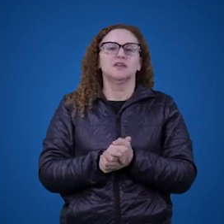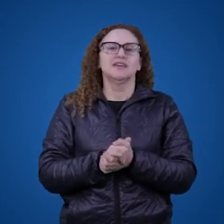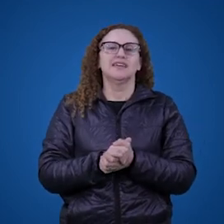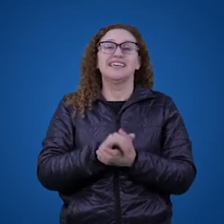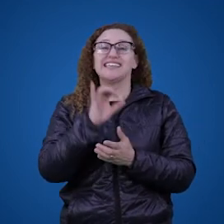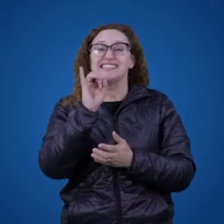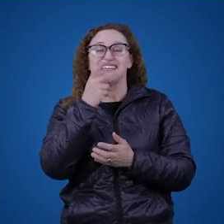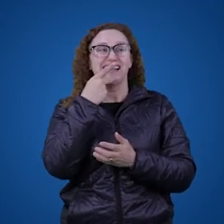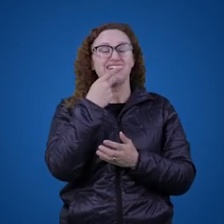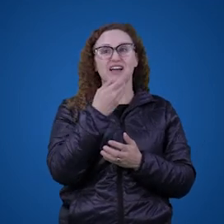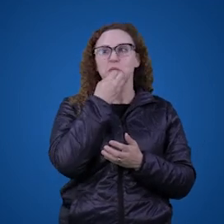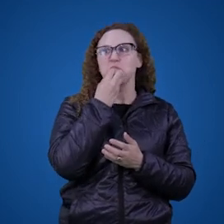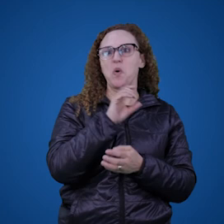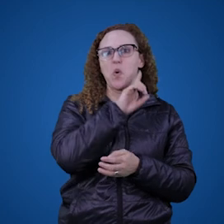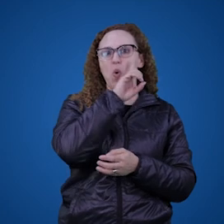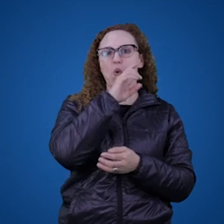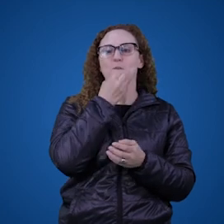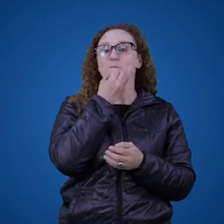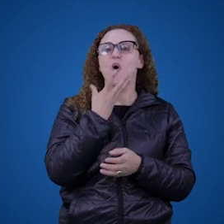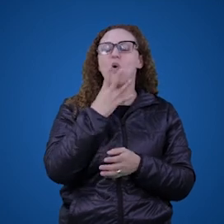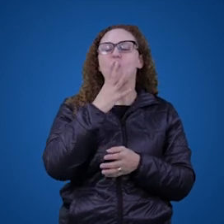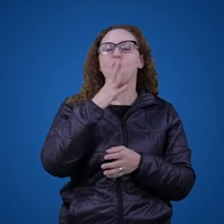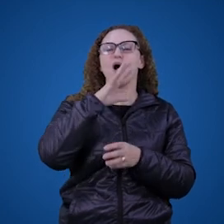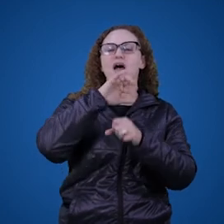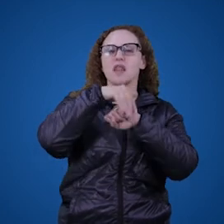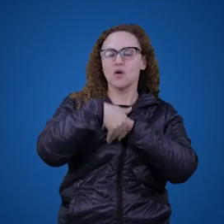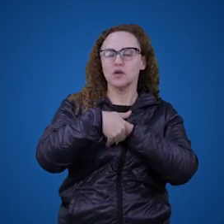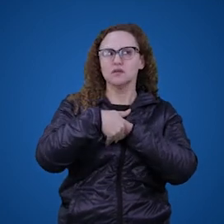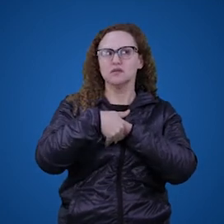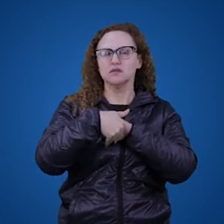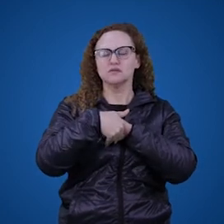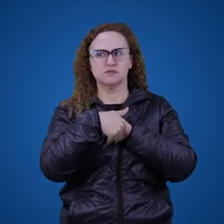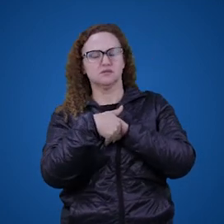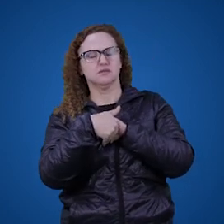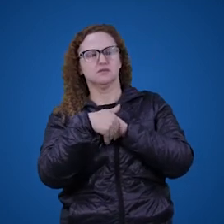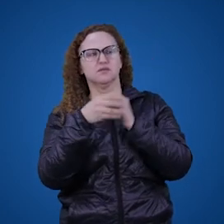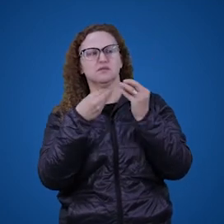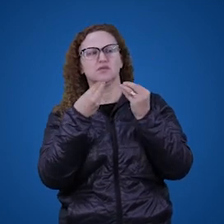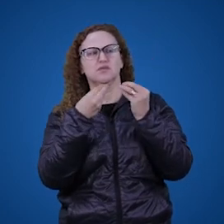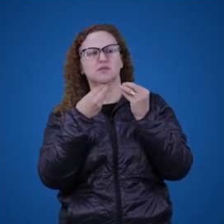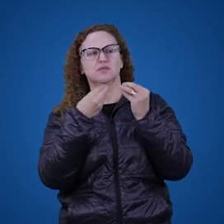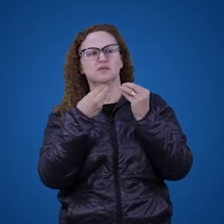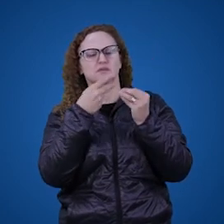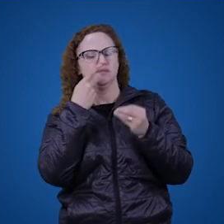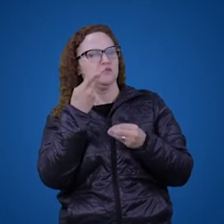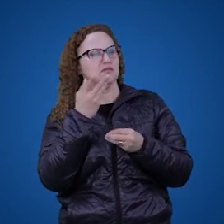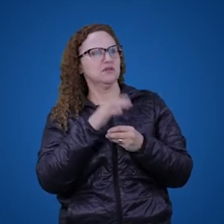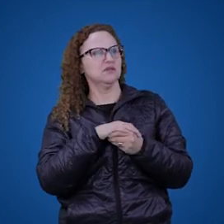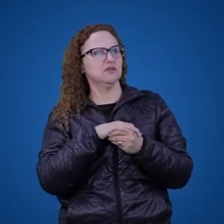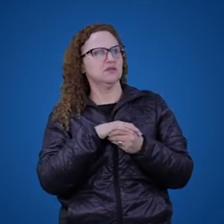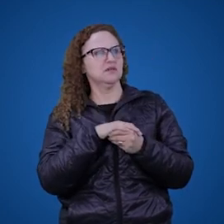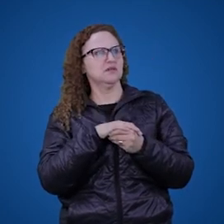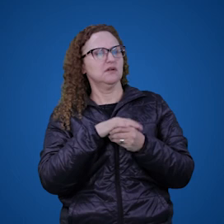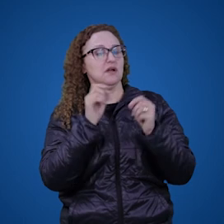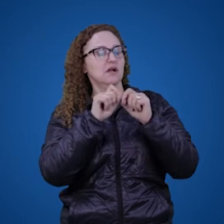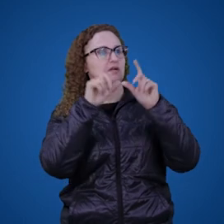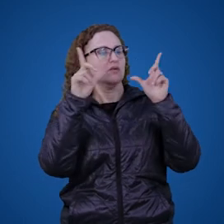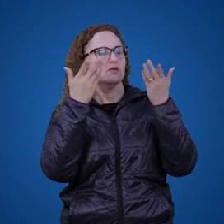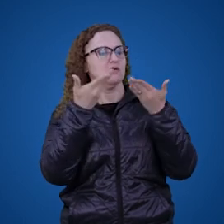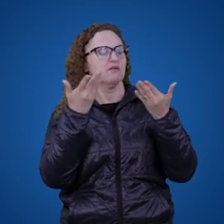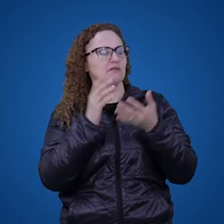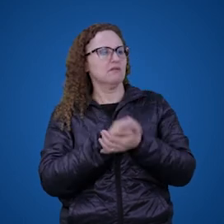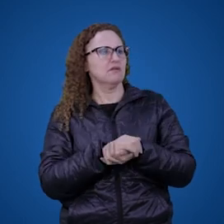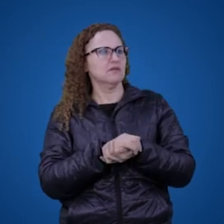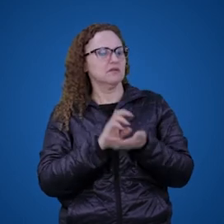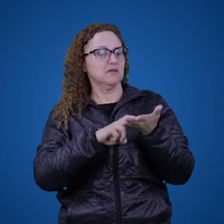a gente pode corrigir ou ficar extremamente confuso. Dizer que boa noite, cara, acabou de amanhecer, então é bom